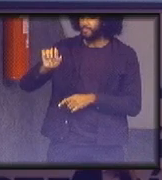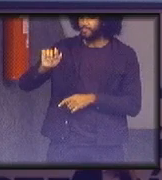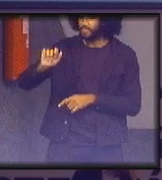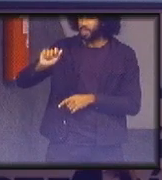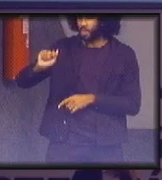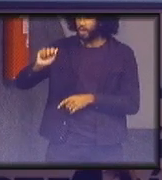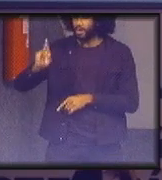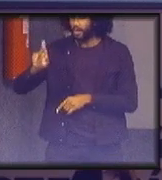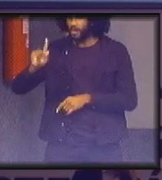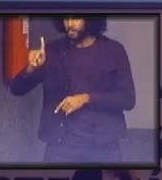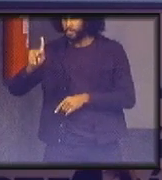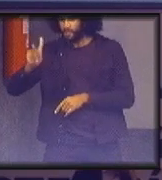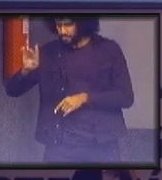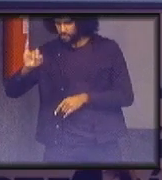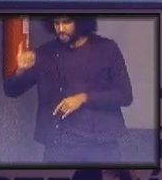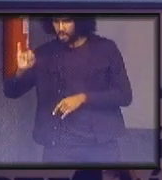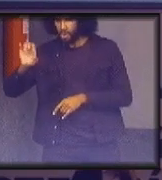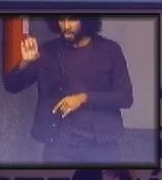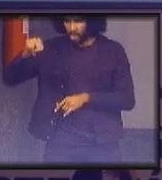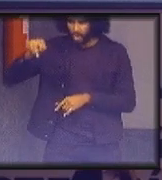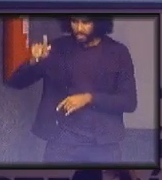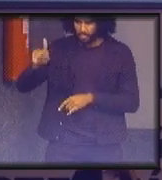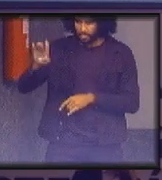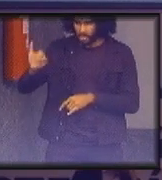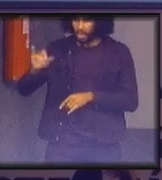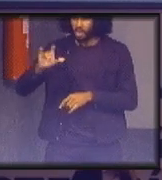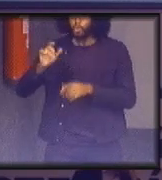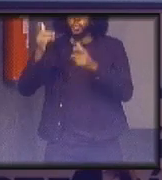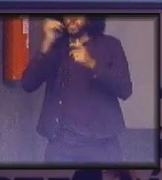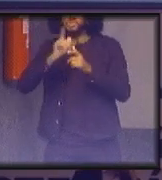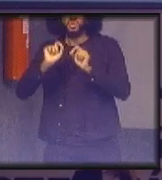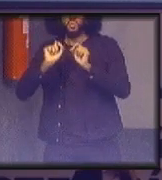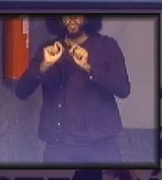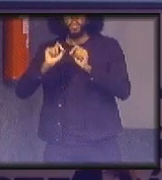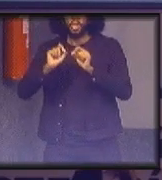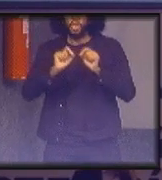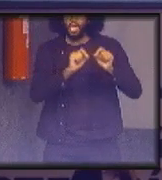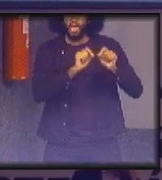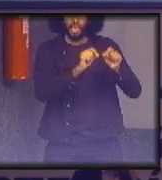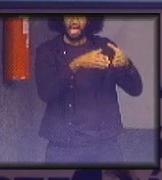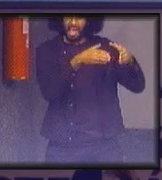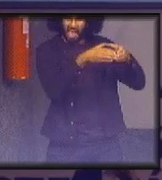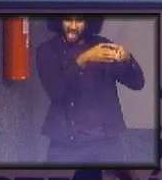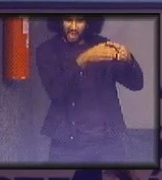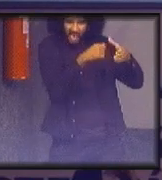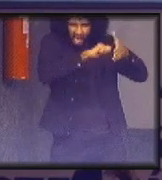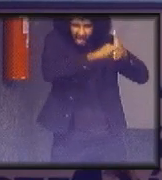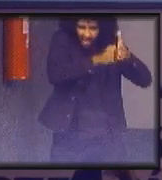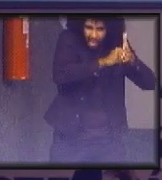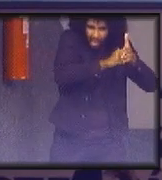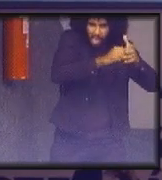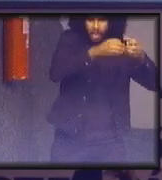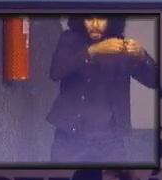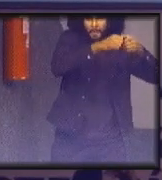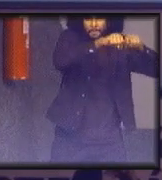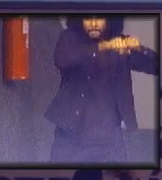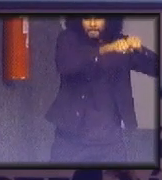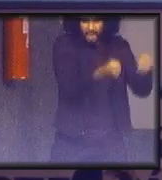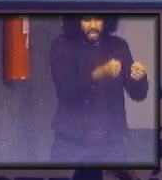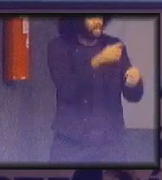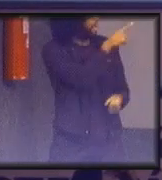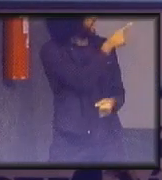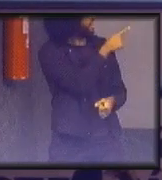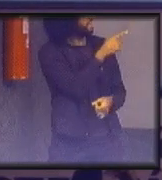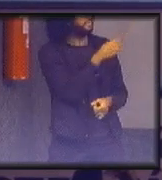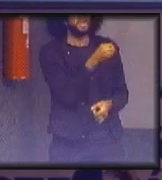conseguiram fazer o que romper o regime legal isso né esse daqui é uma das coisas mais recentes